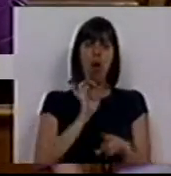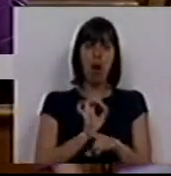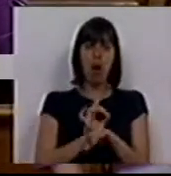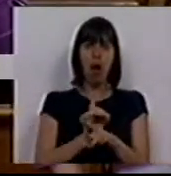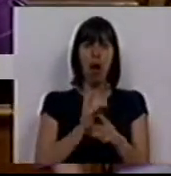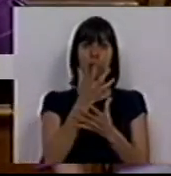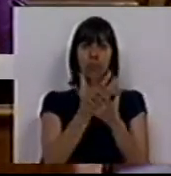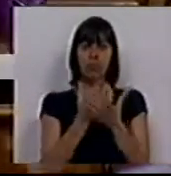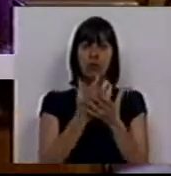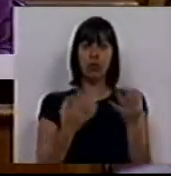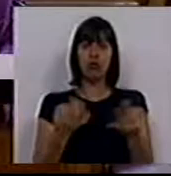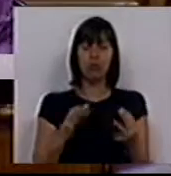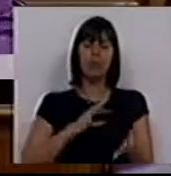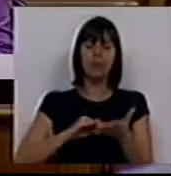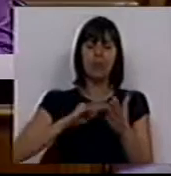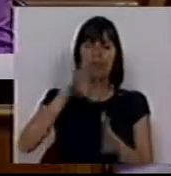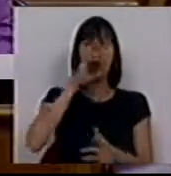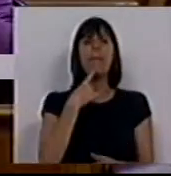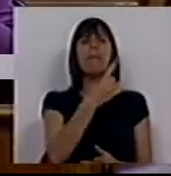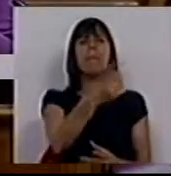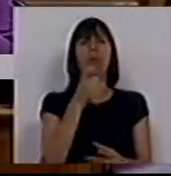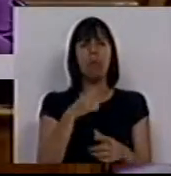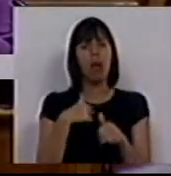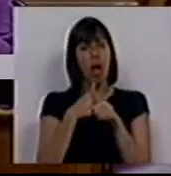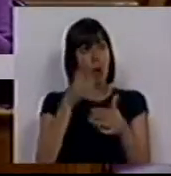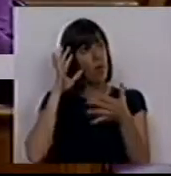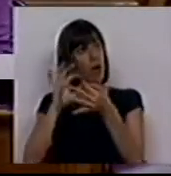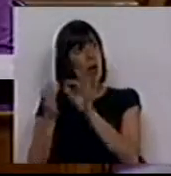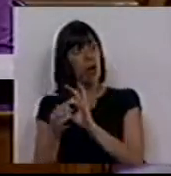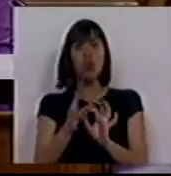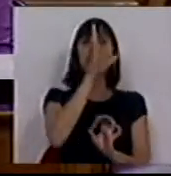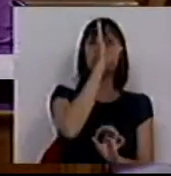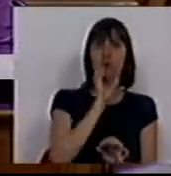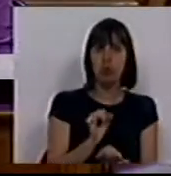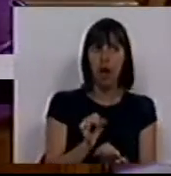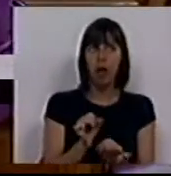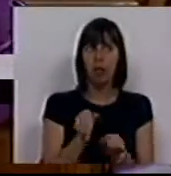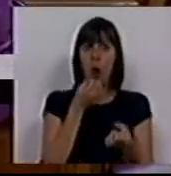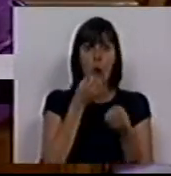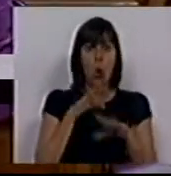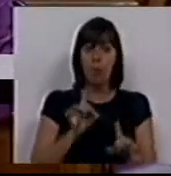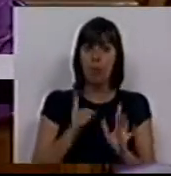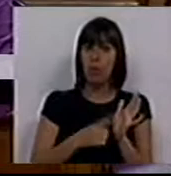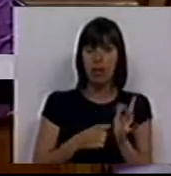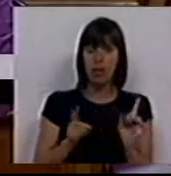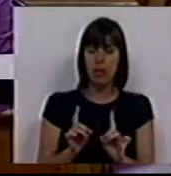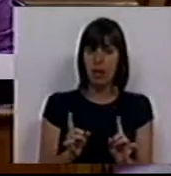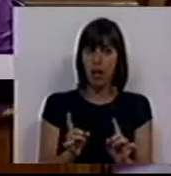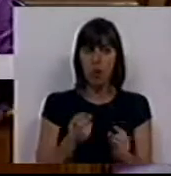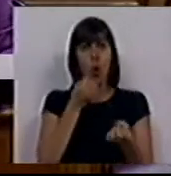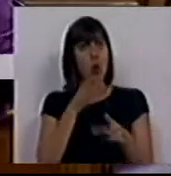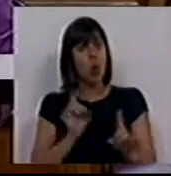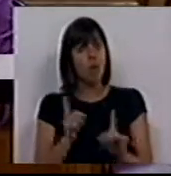qual descontar. Sr. Secretaria de Estado, pergunto-lhe, acompanha-me neste raciocínio de que o Estado não perdeu necessidades nem